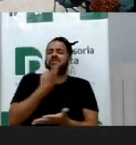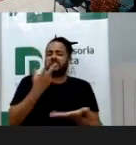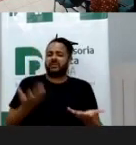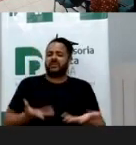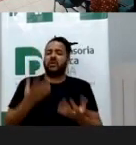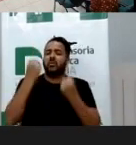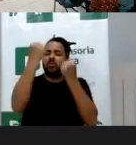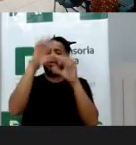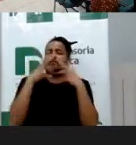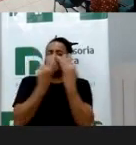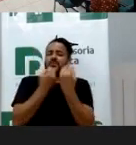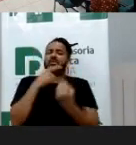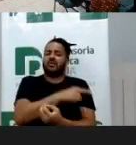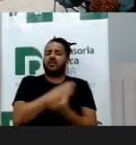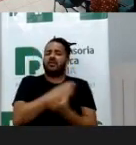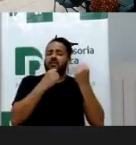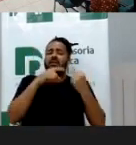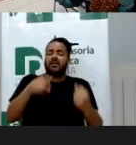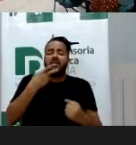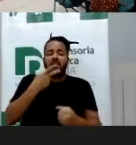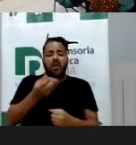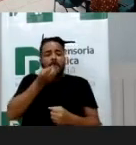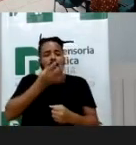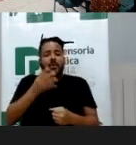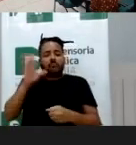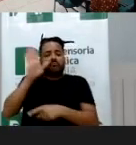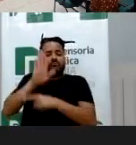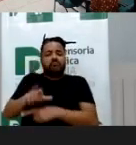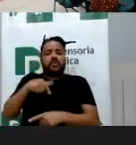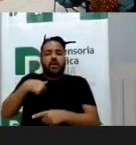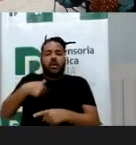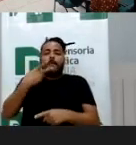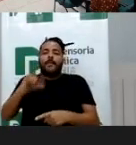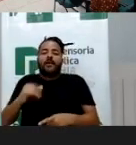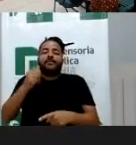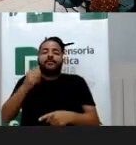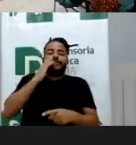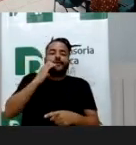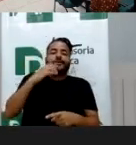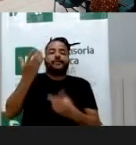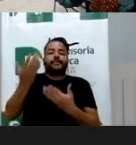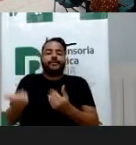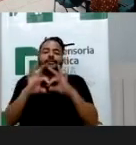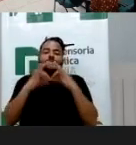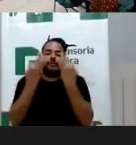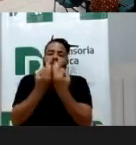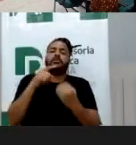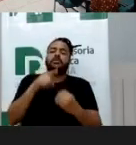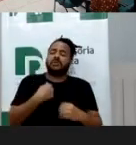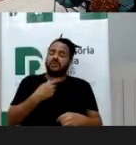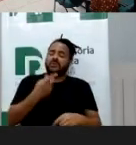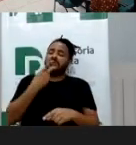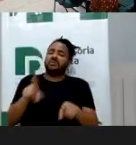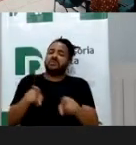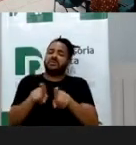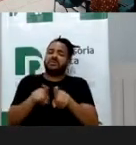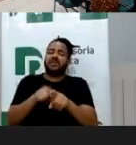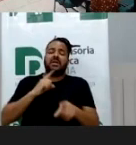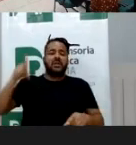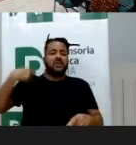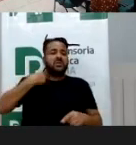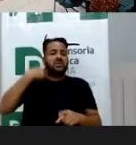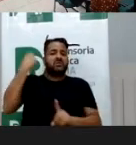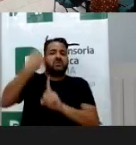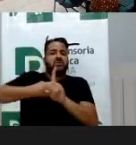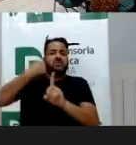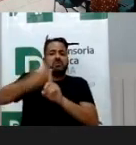tem que ser exercido em benefício da criança e do adolescente, não dos pais. Eu defendo isso, inclusive, nas ações de família. Eu sou advogada militante,